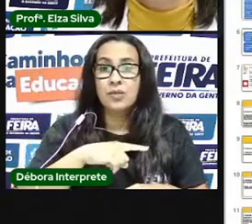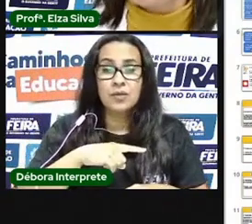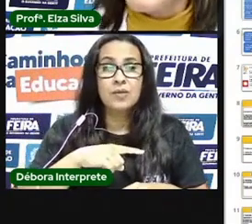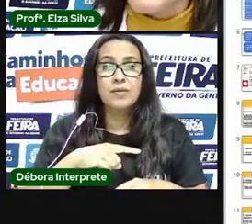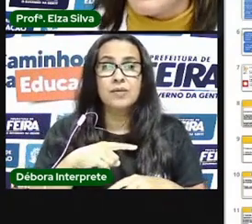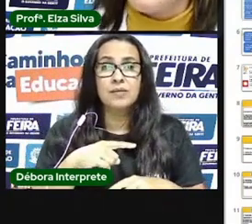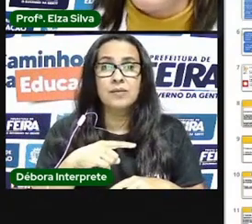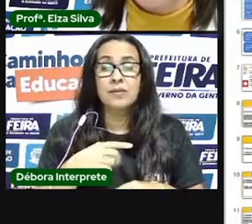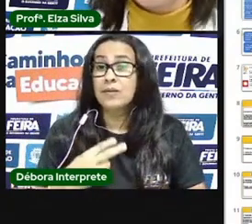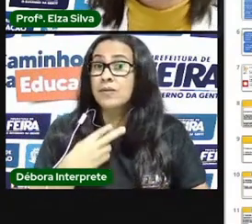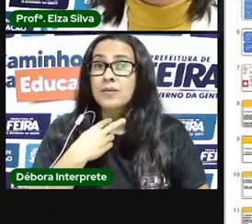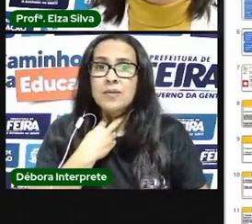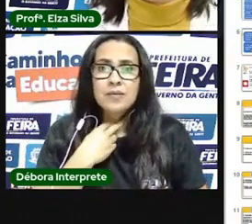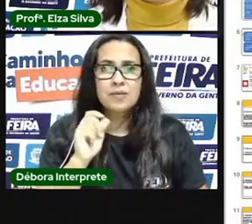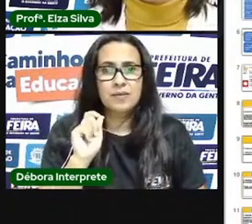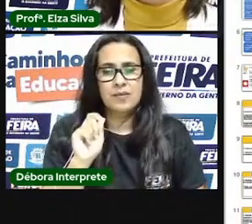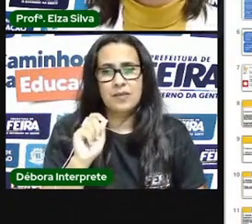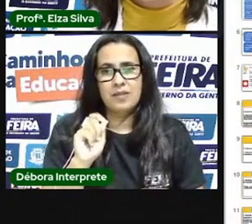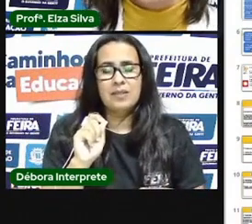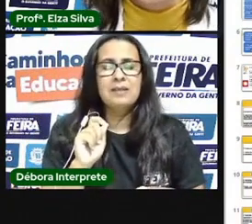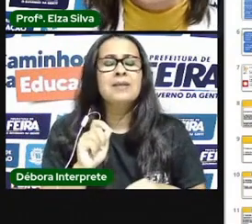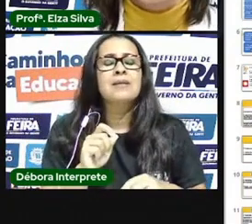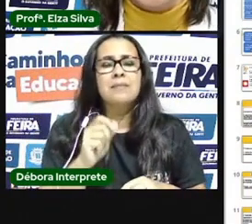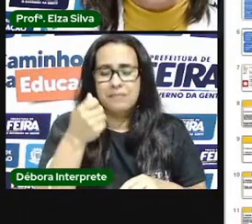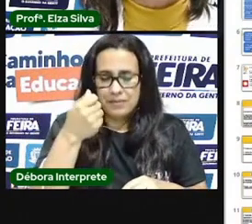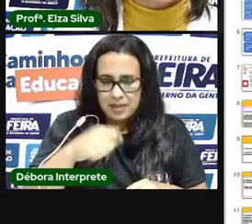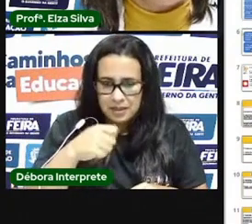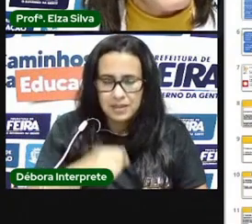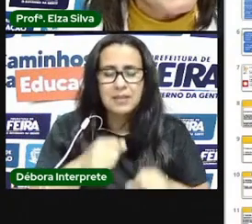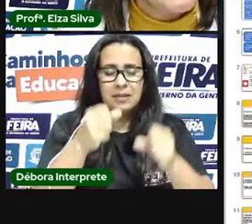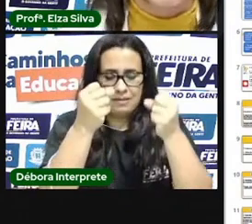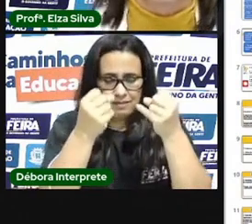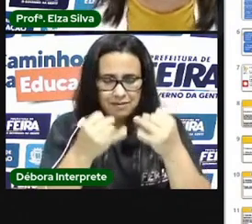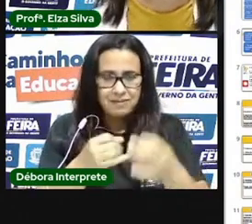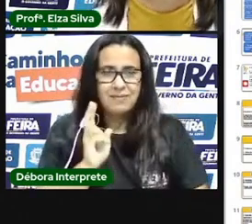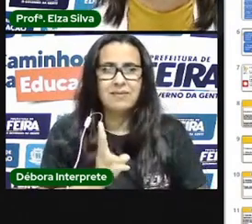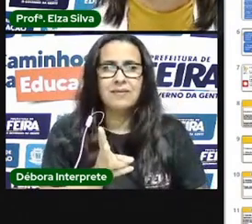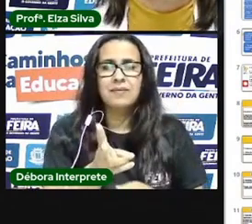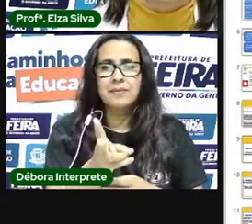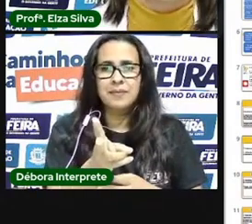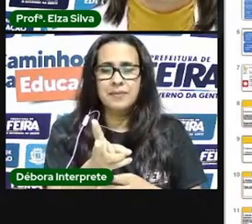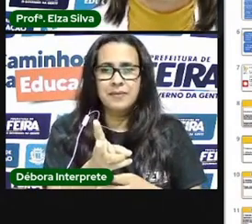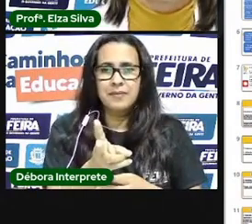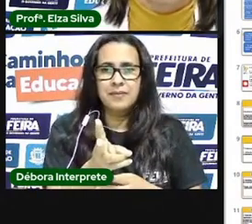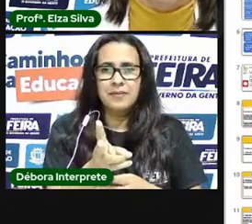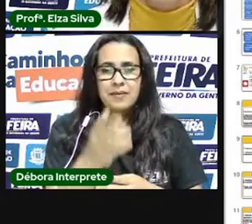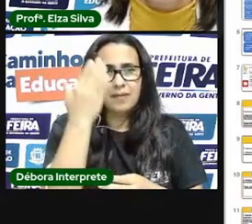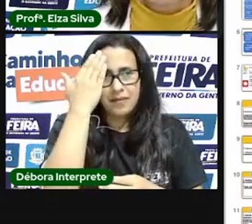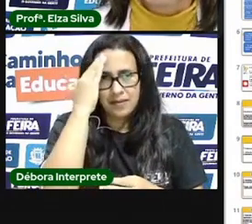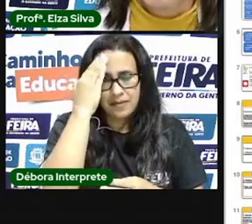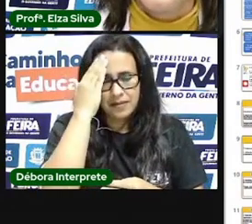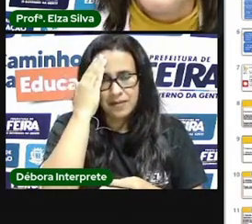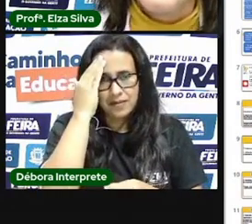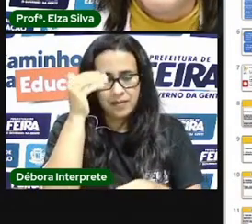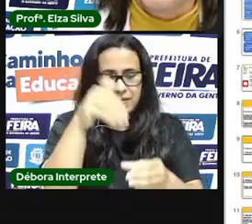deixar de conversar em nossas aulas sobre esse assunto. Tendo em vista, como eu já disse antes, que